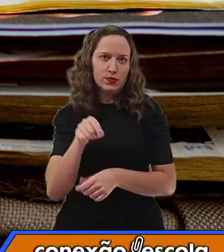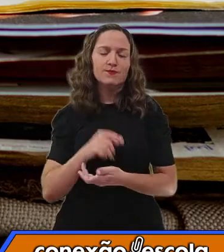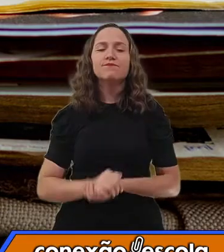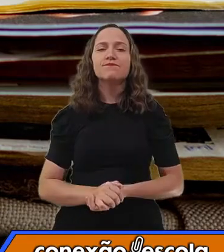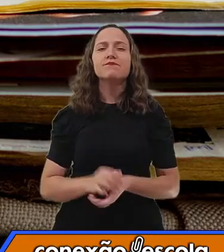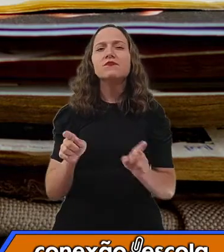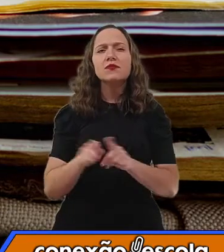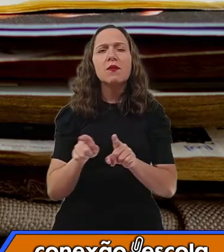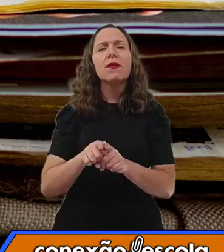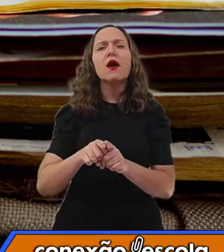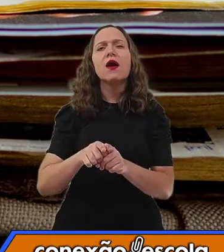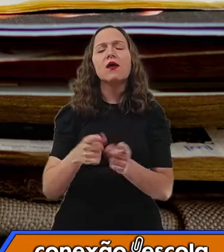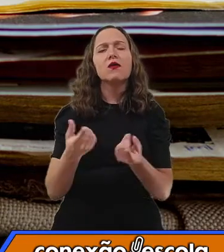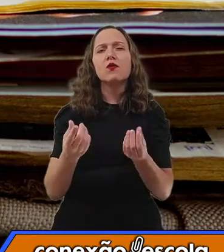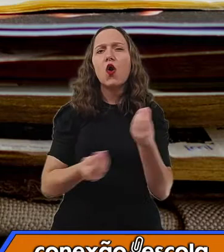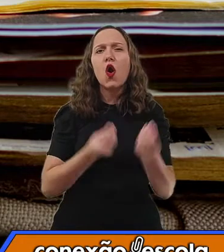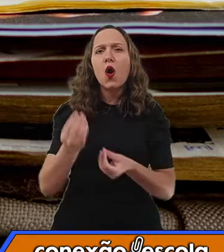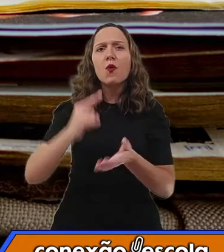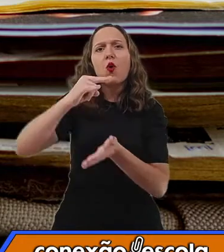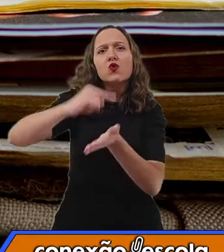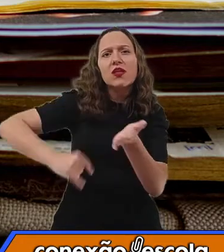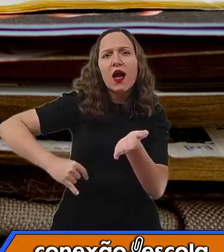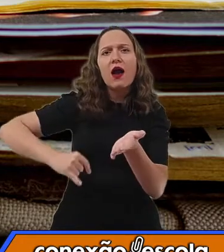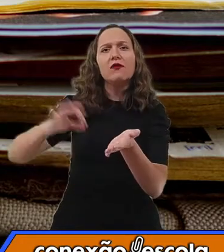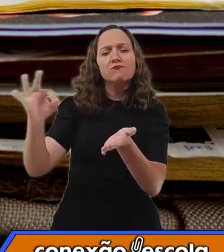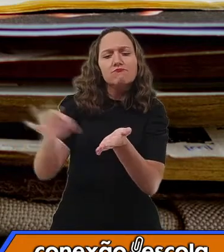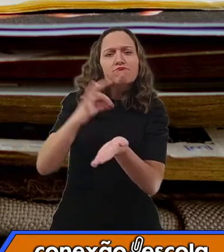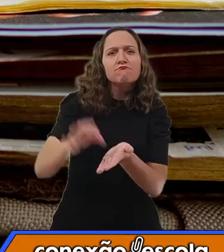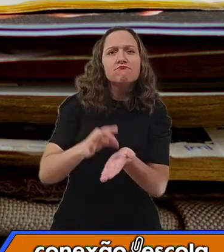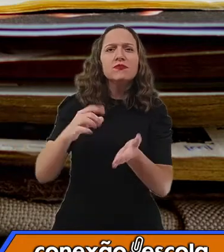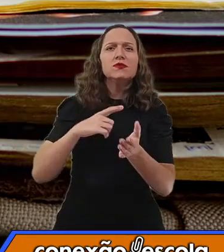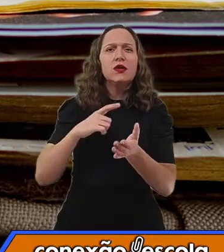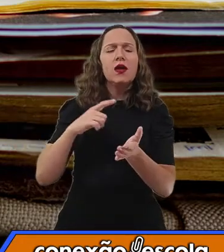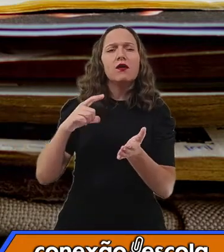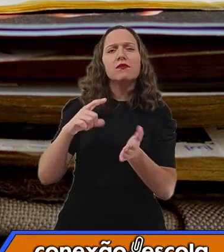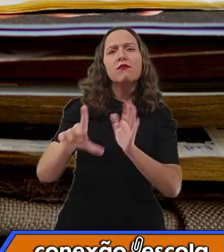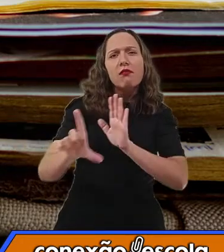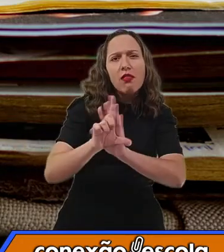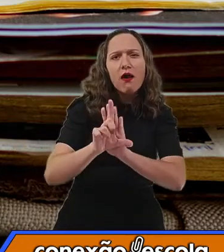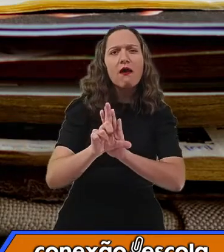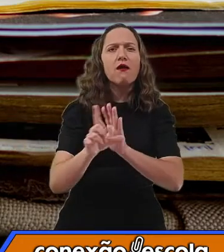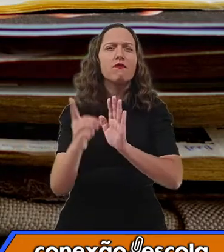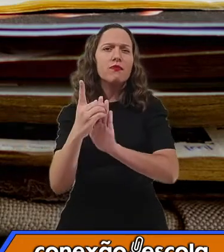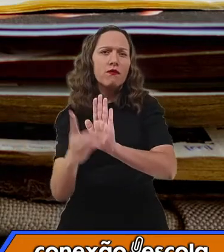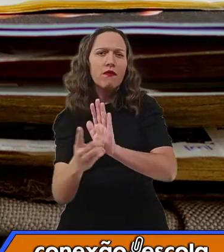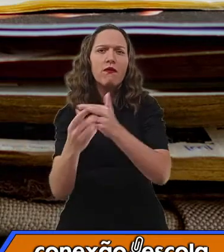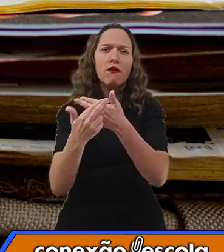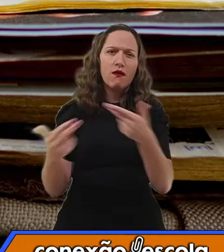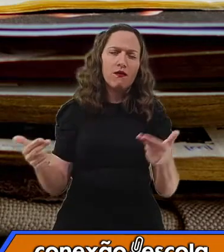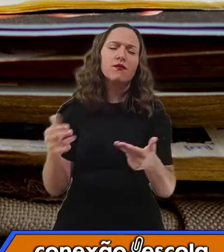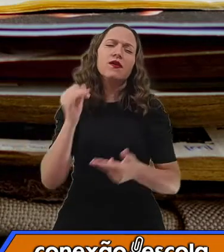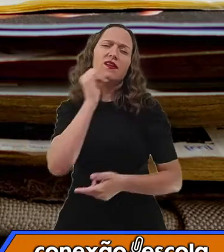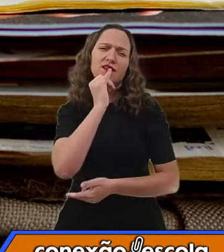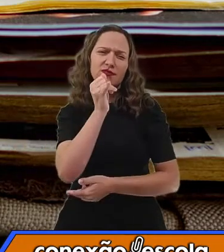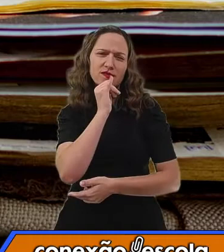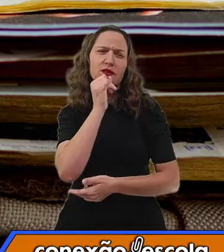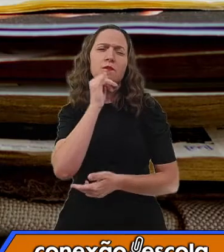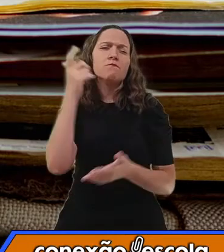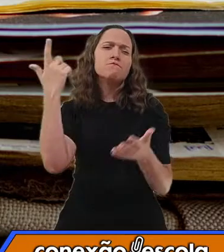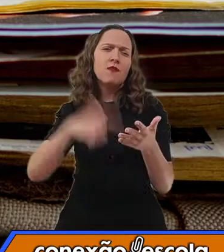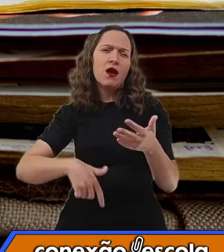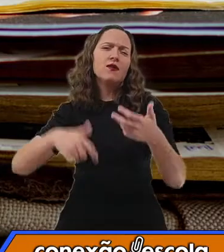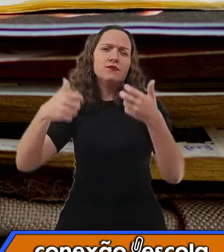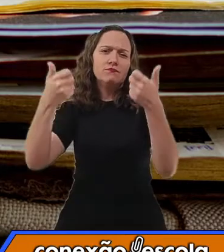Temos as cláusulas contratuais, temos leis e vários outros exemplos, né? Que nós poderíamos